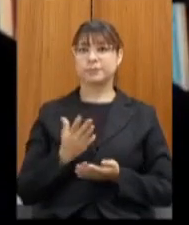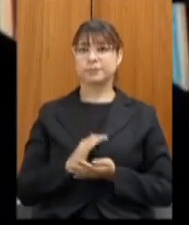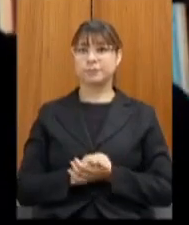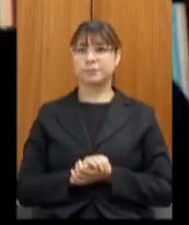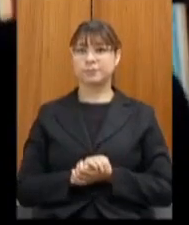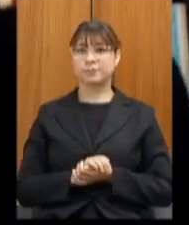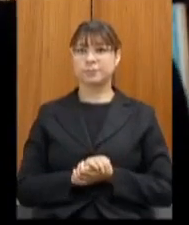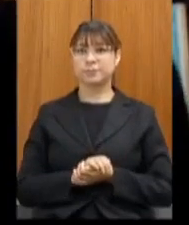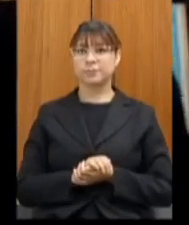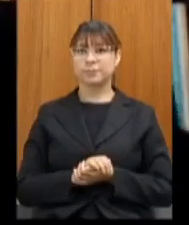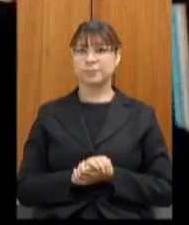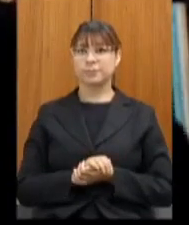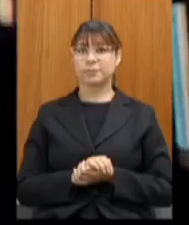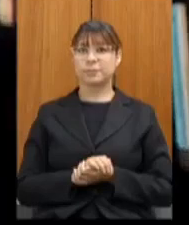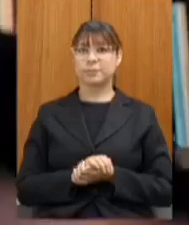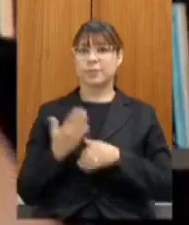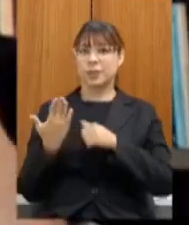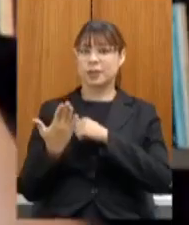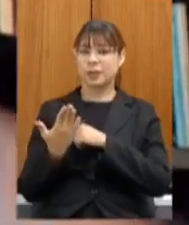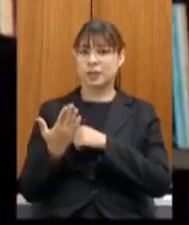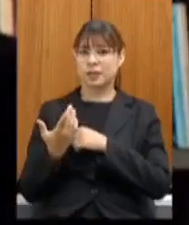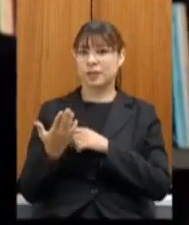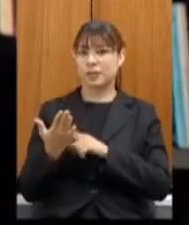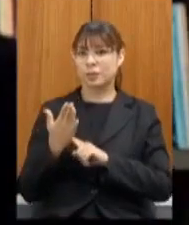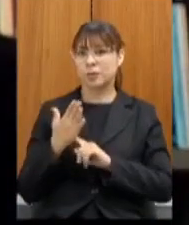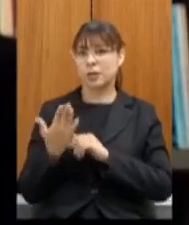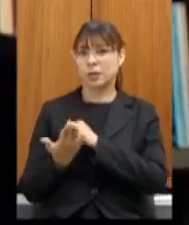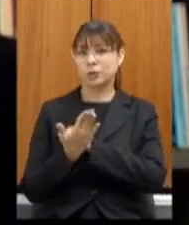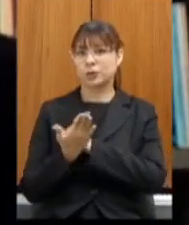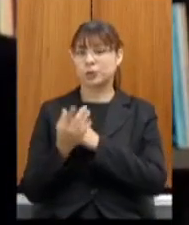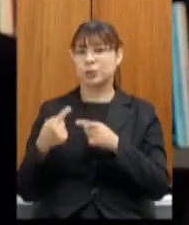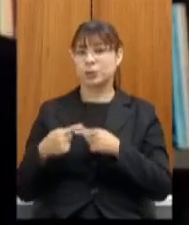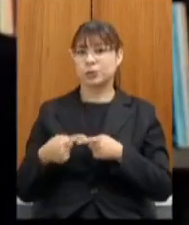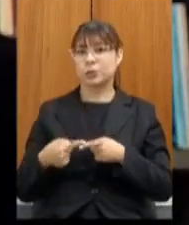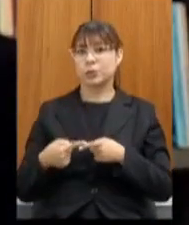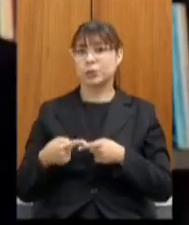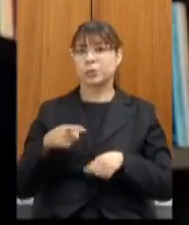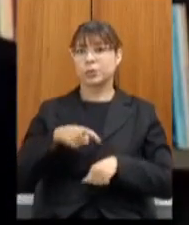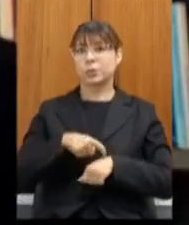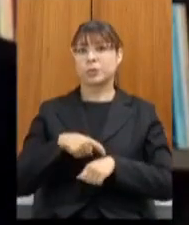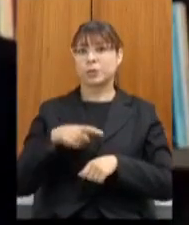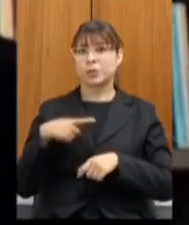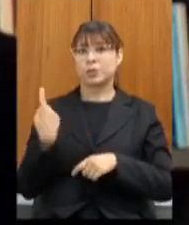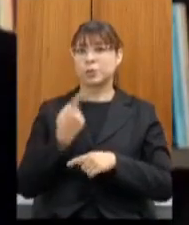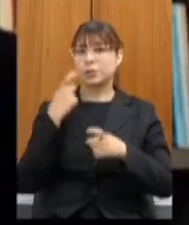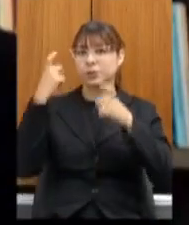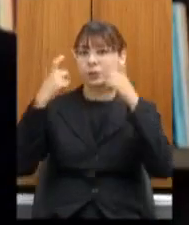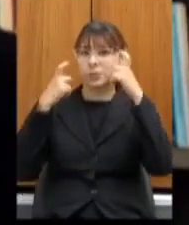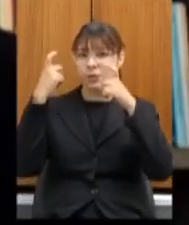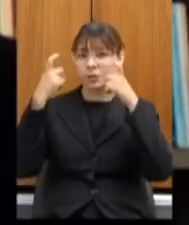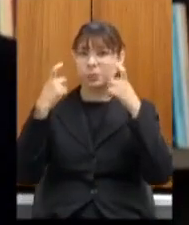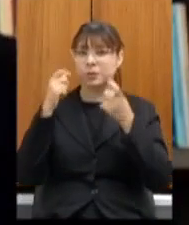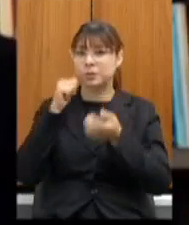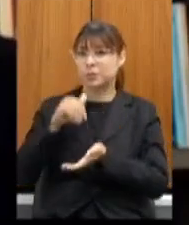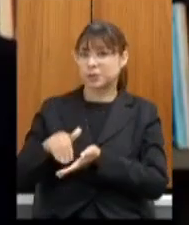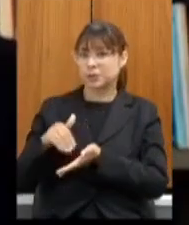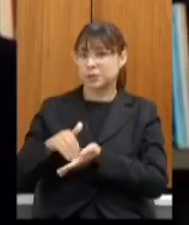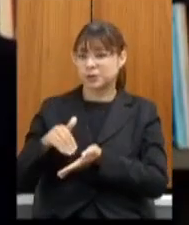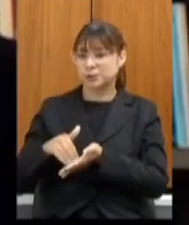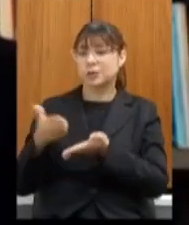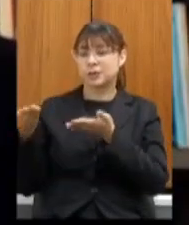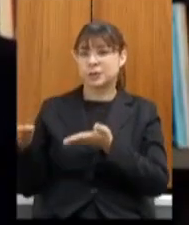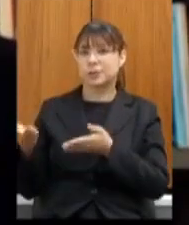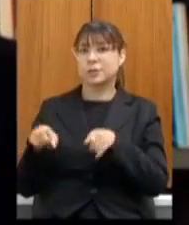aí ajuda nesse momento que é o momento que a gente fica preocupado a secretária também meu